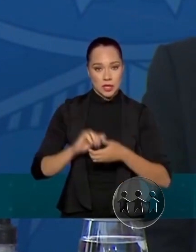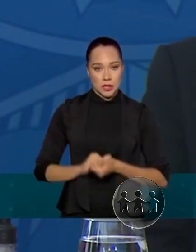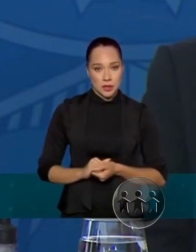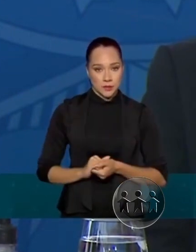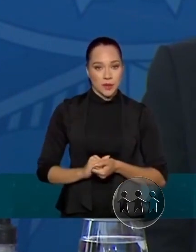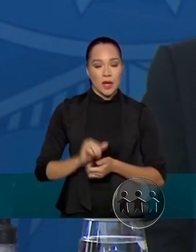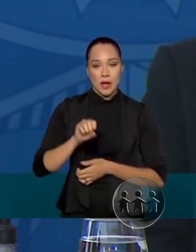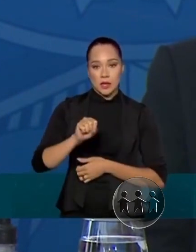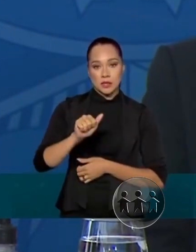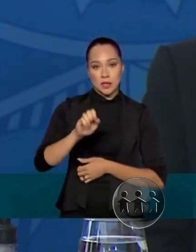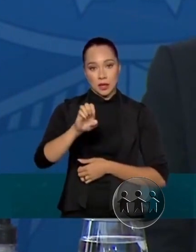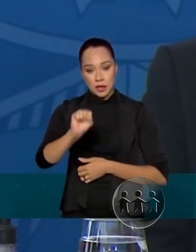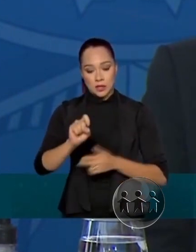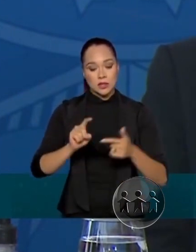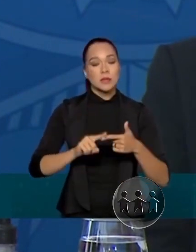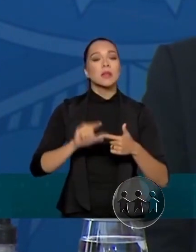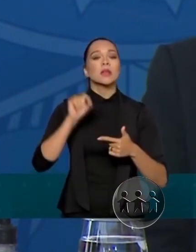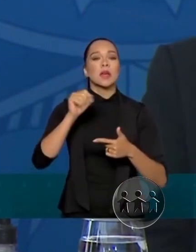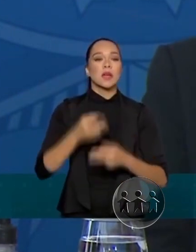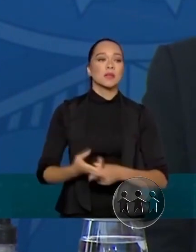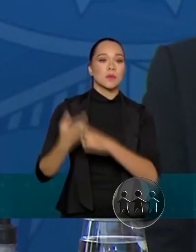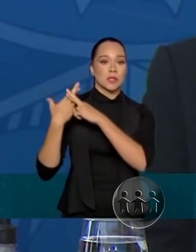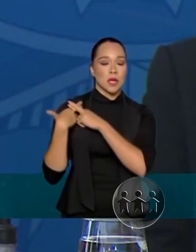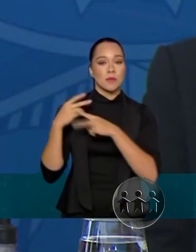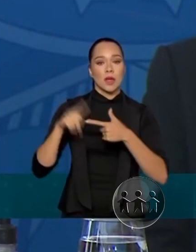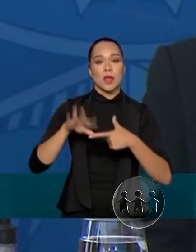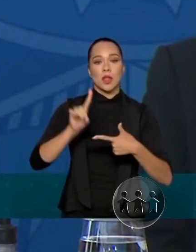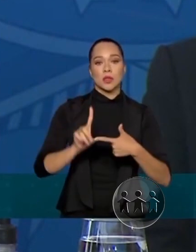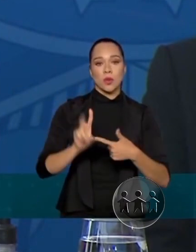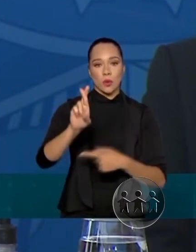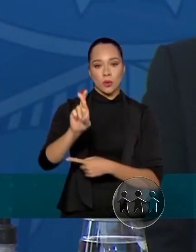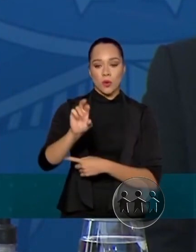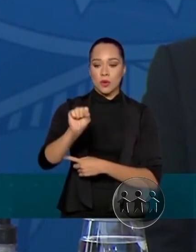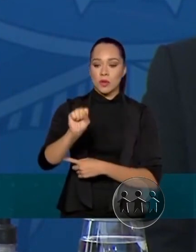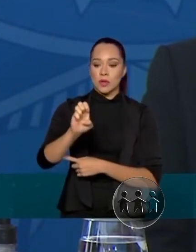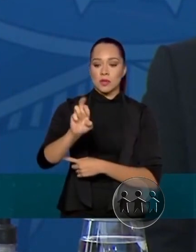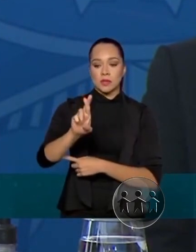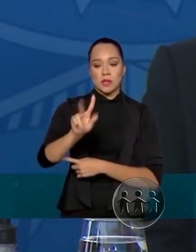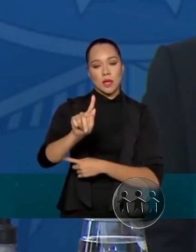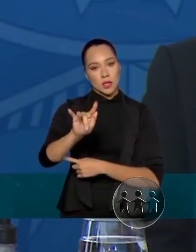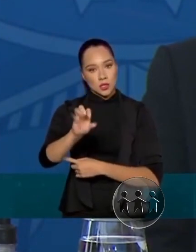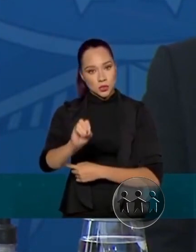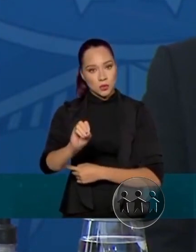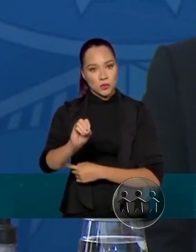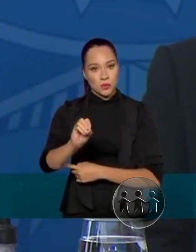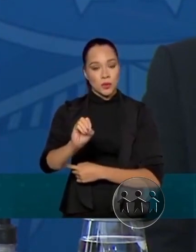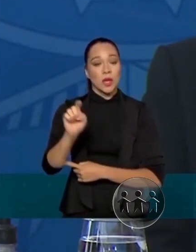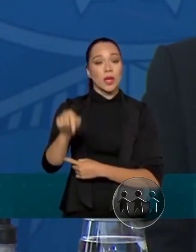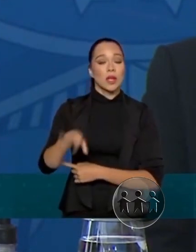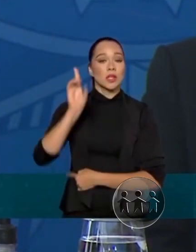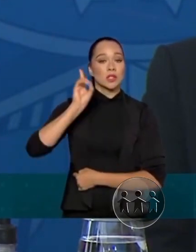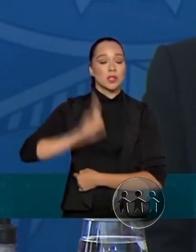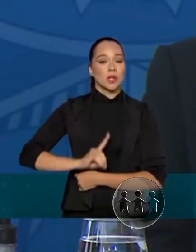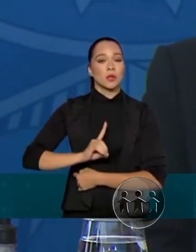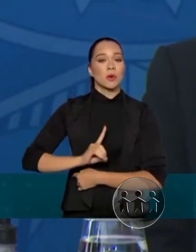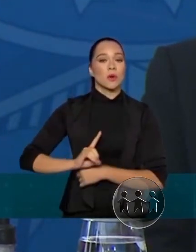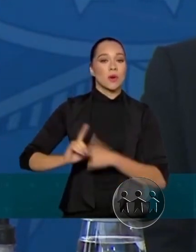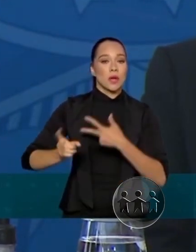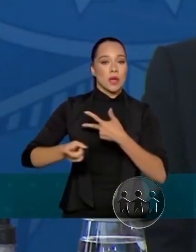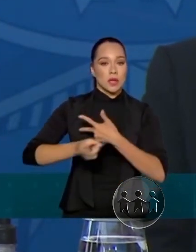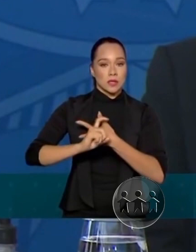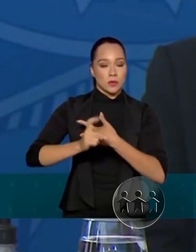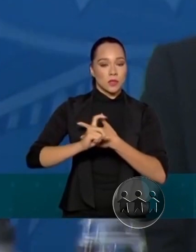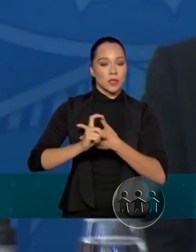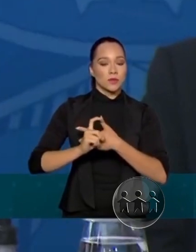a SAES, será exercida pelo doutor Sérgio Ocani, diretor executivo do